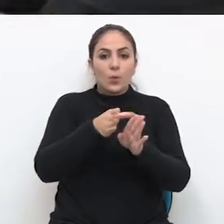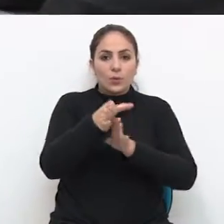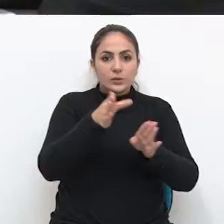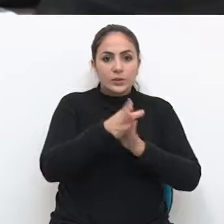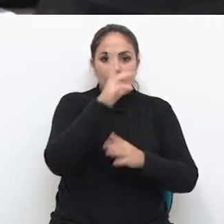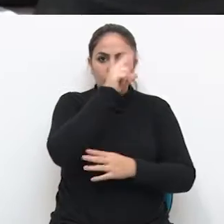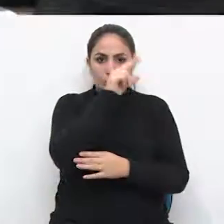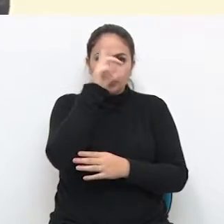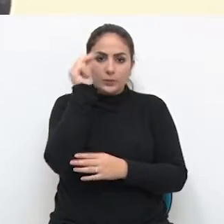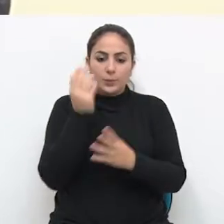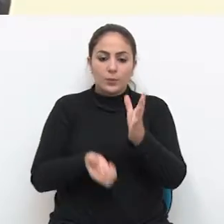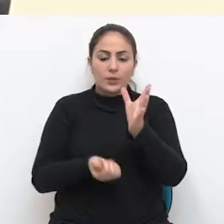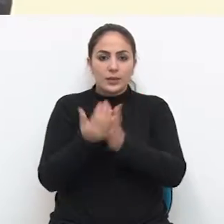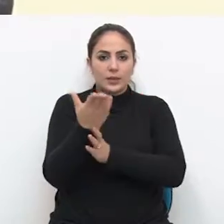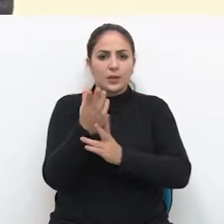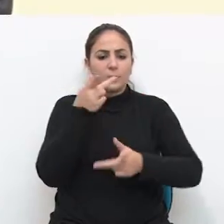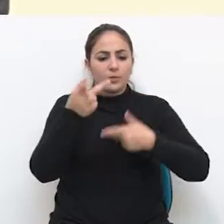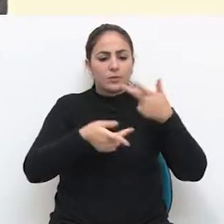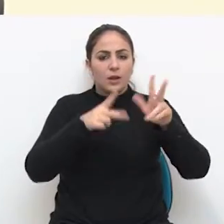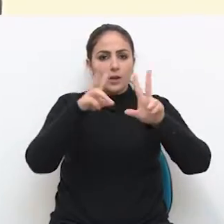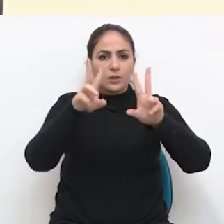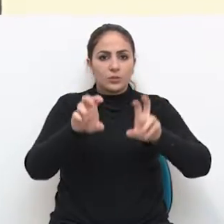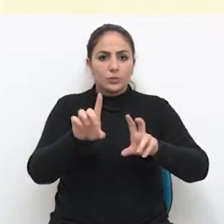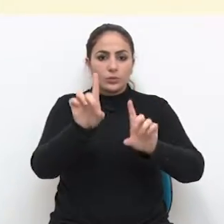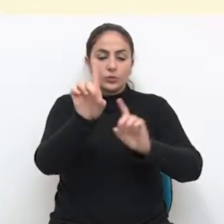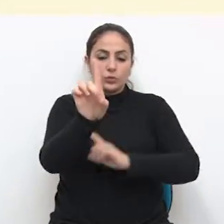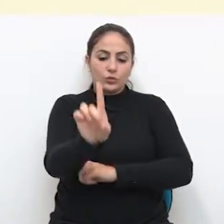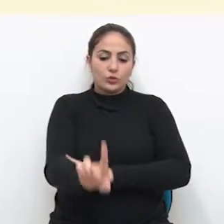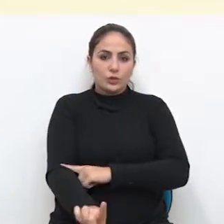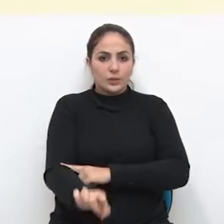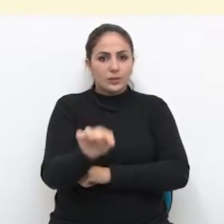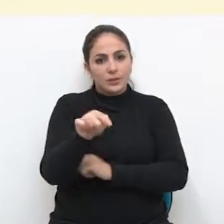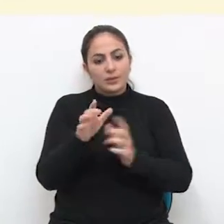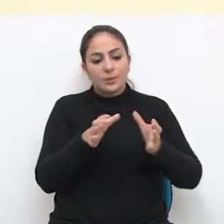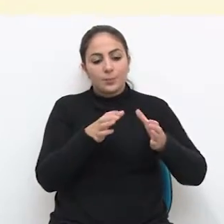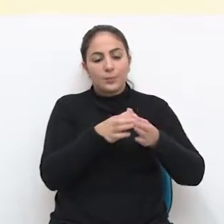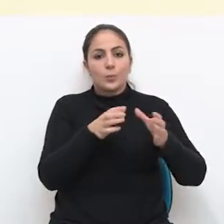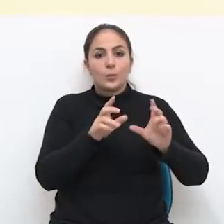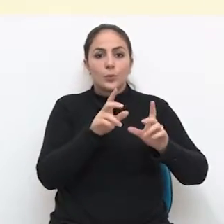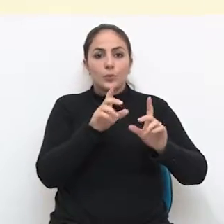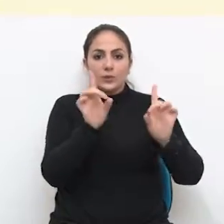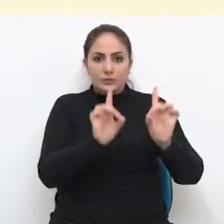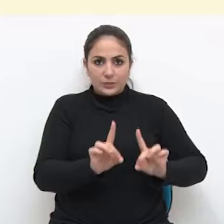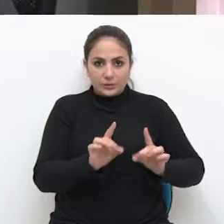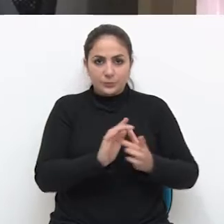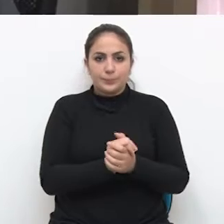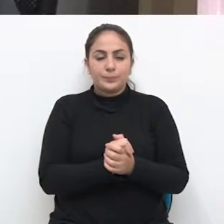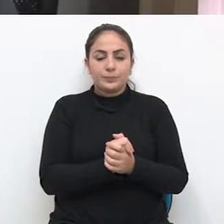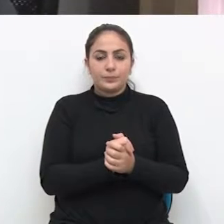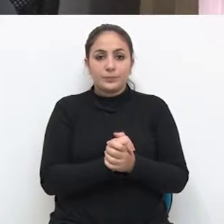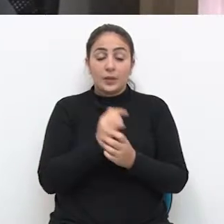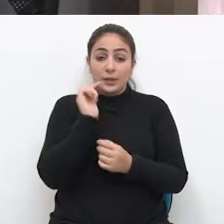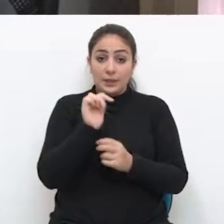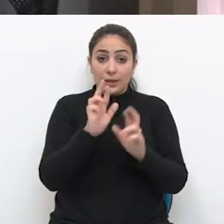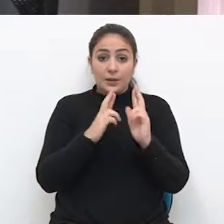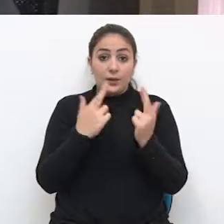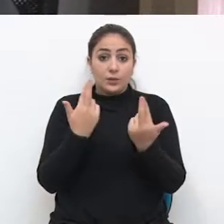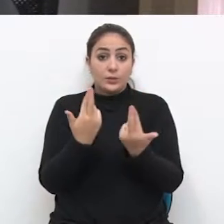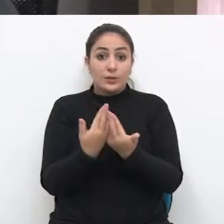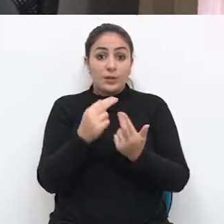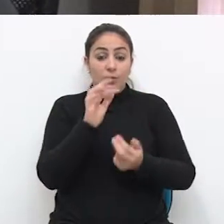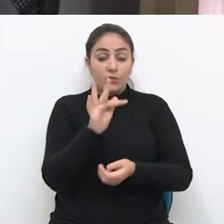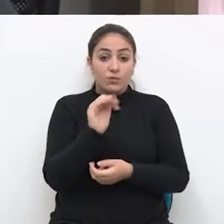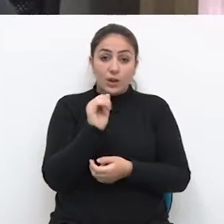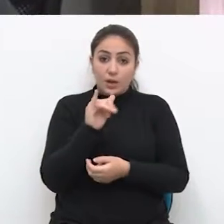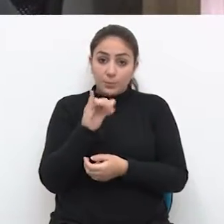um conselho municipal criado para tratar dos direitos desta parcela da população. Na reunião, Fábio